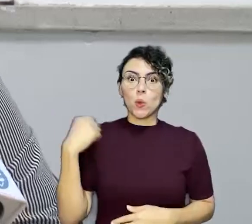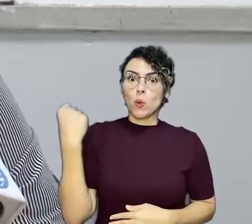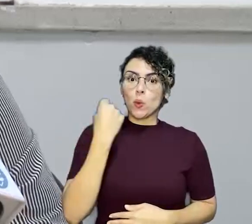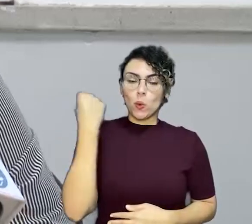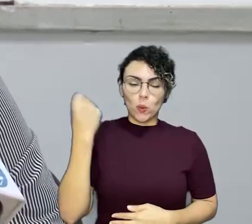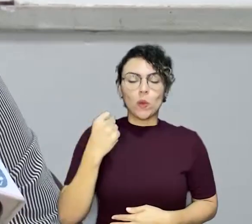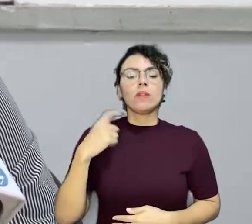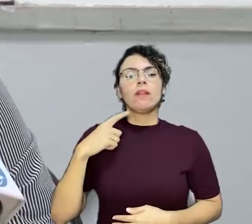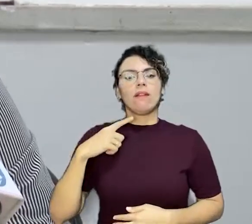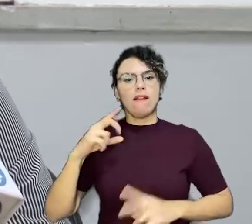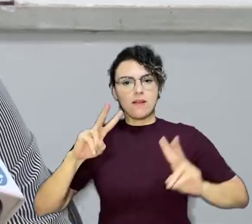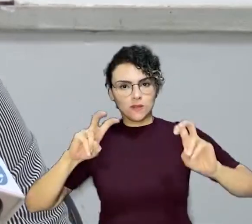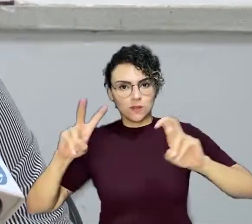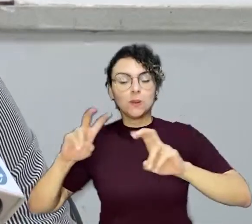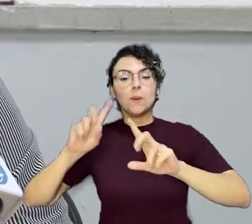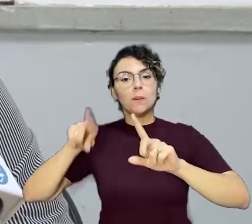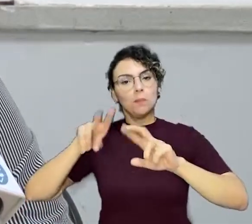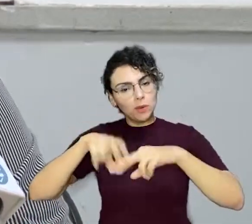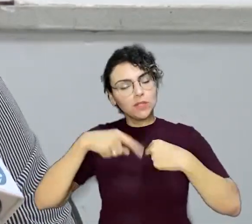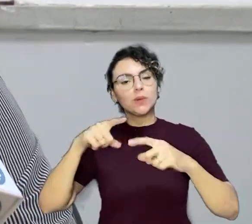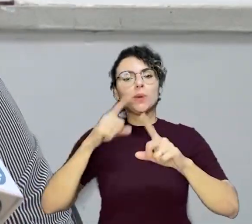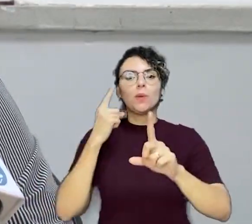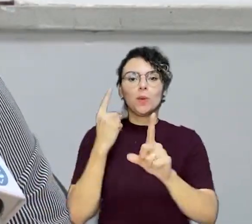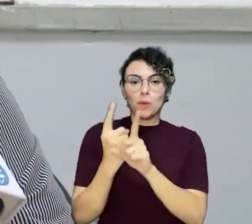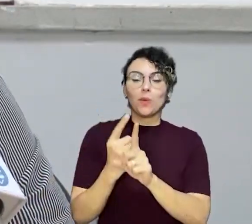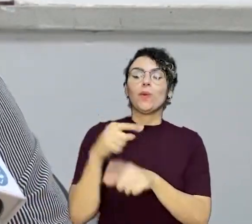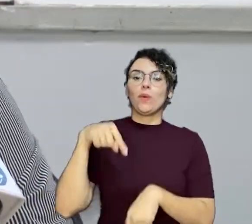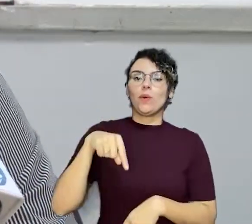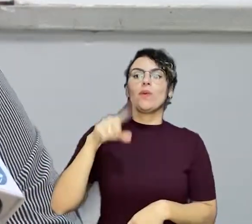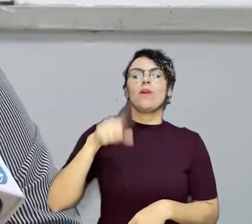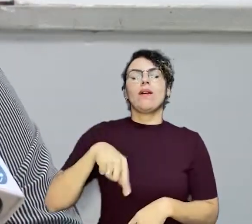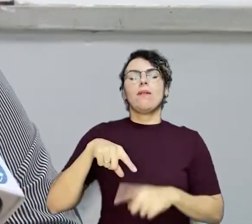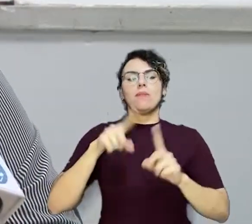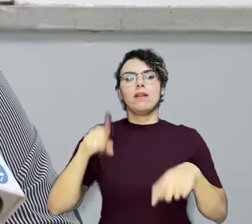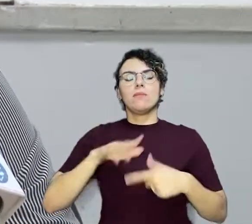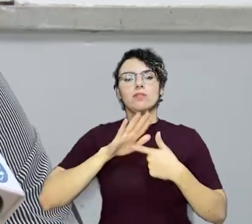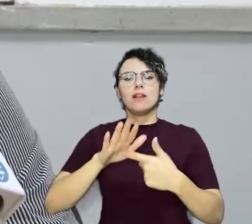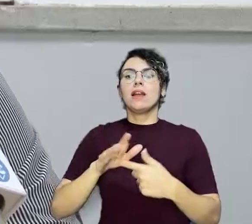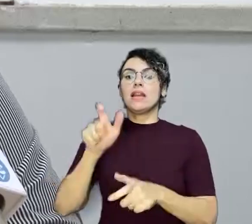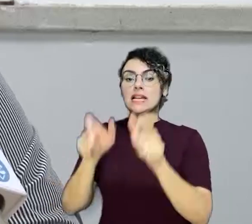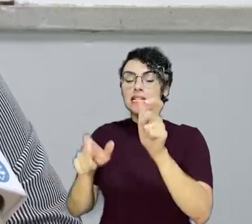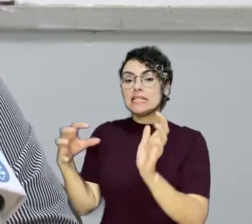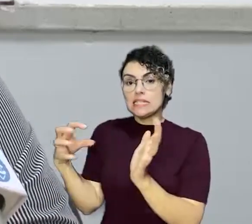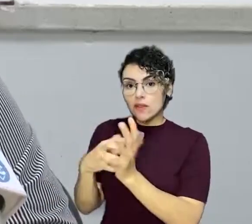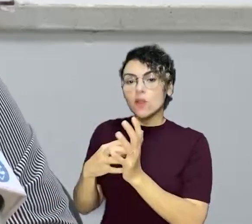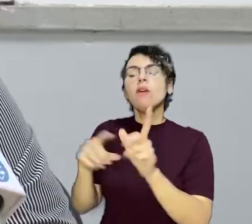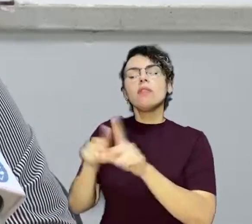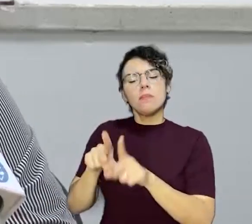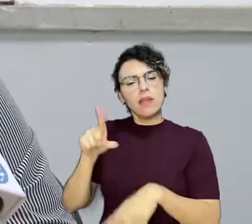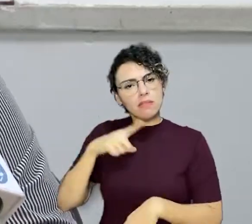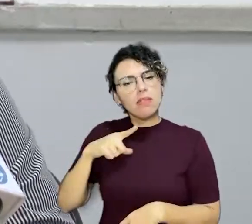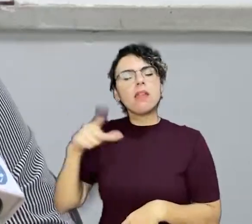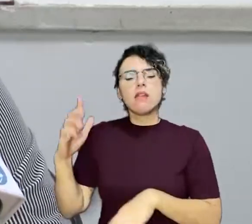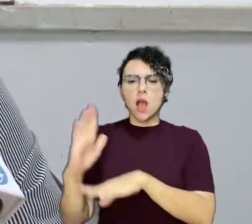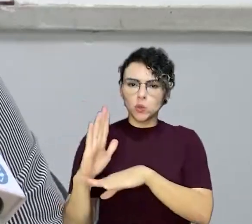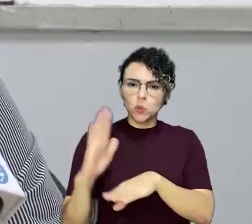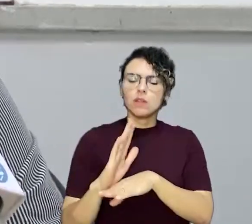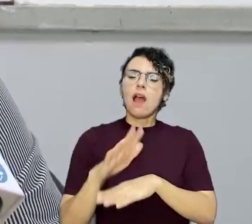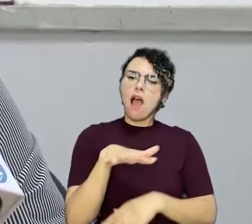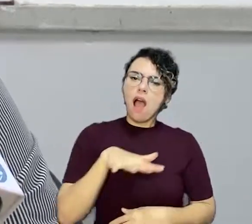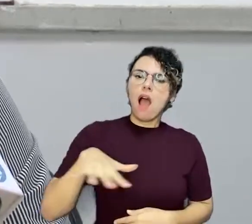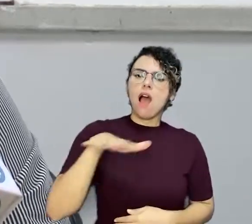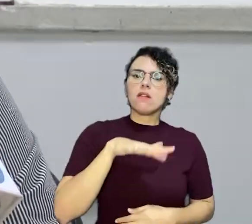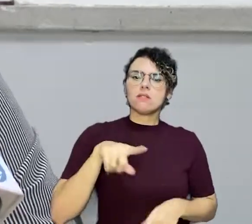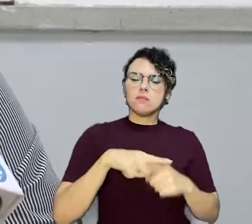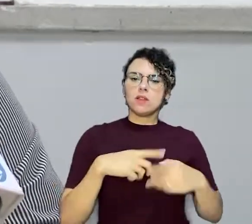Então, a Progep vem com essa proposta de ressaltar que os seus servidores, eles também têm essa parcela